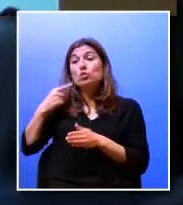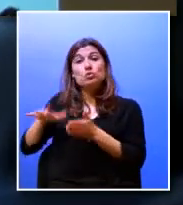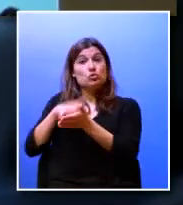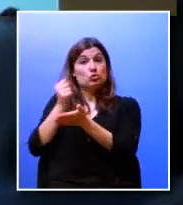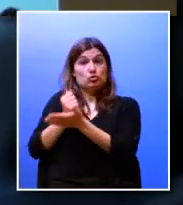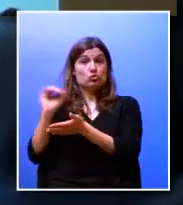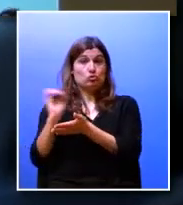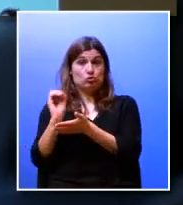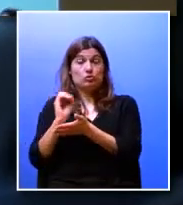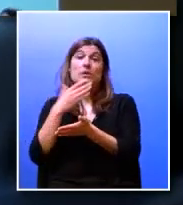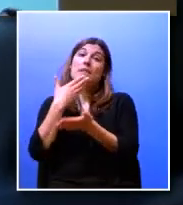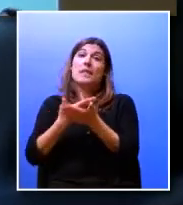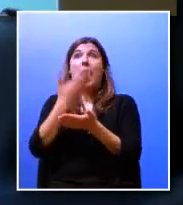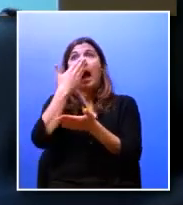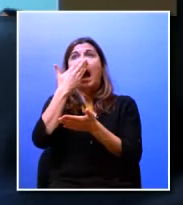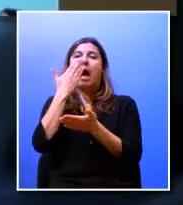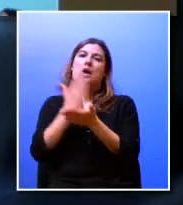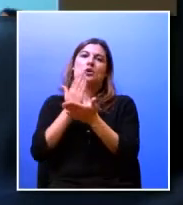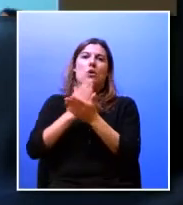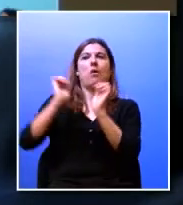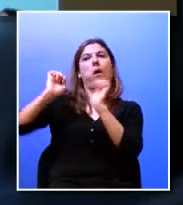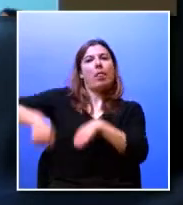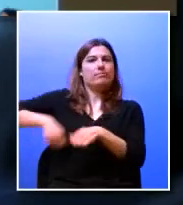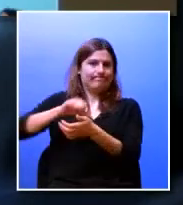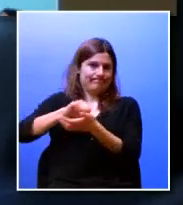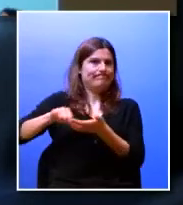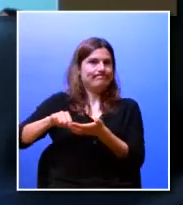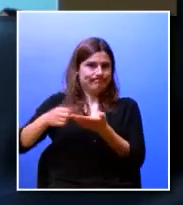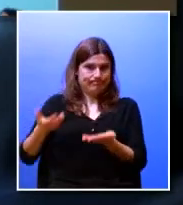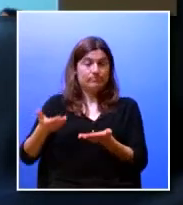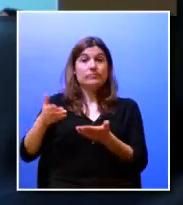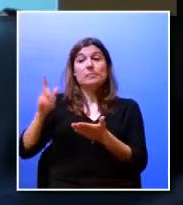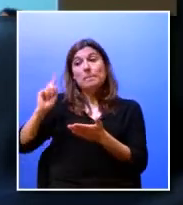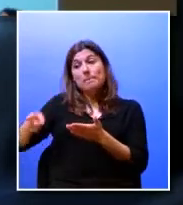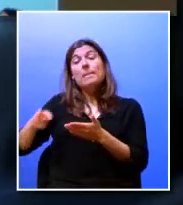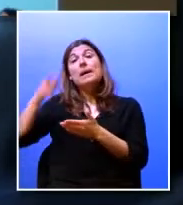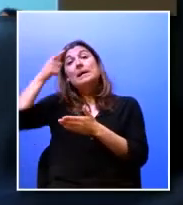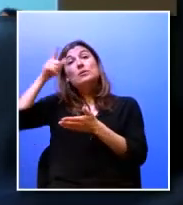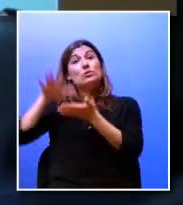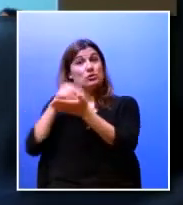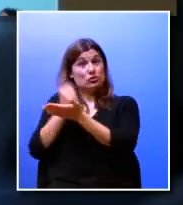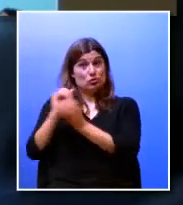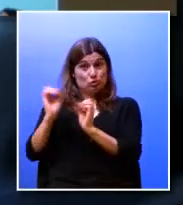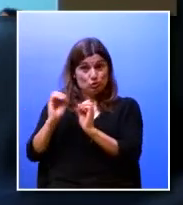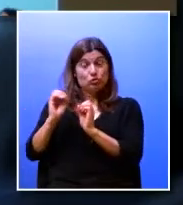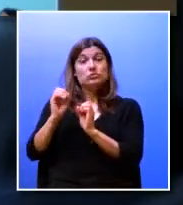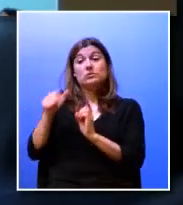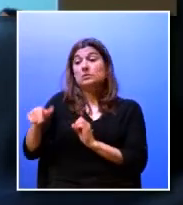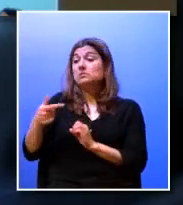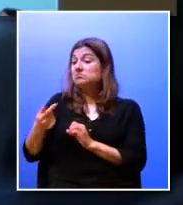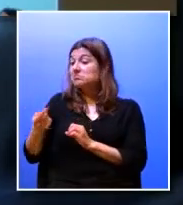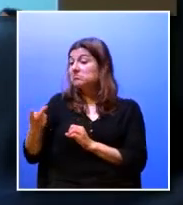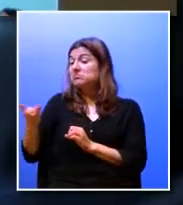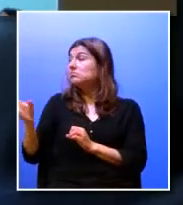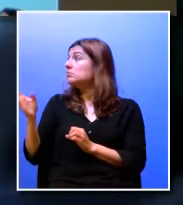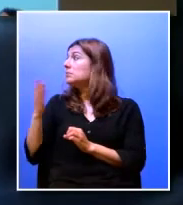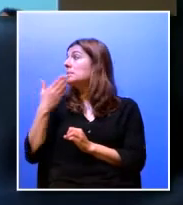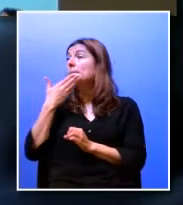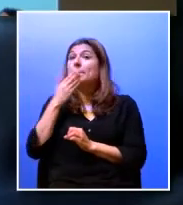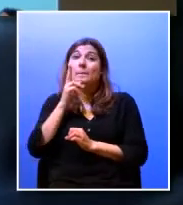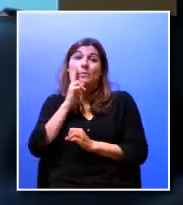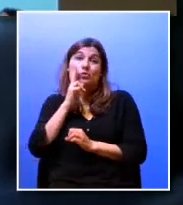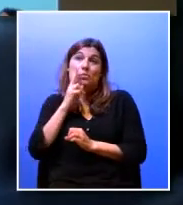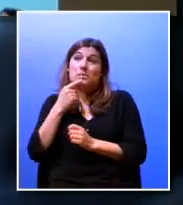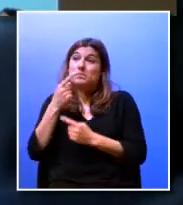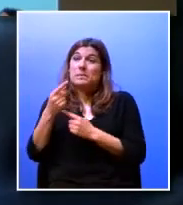corresponder grosso modo à banda escolar se eles não concluírem os cursos significa que são miúdos que vão ficar eu peço desculpa por referir-me a